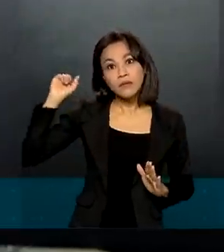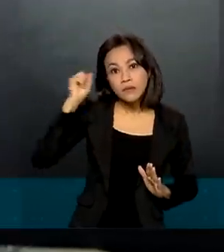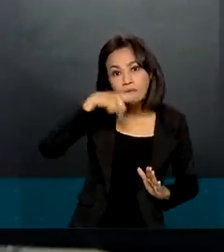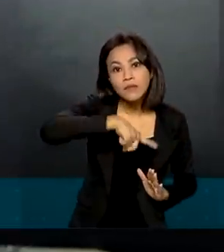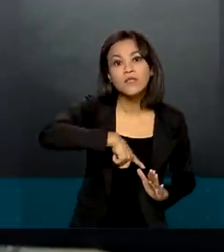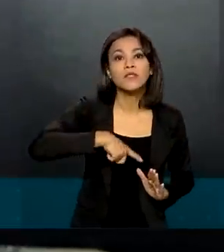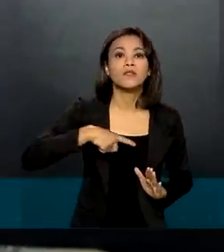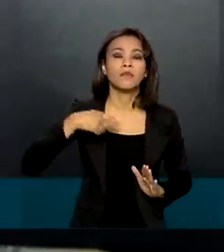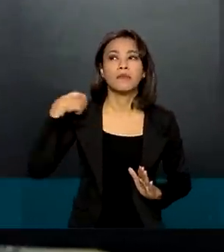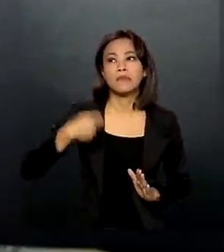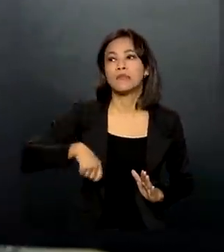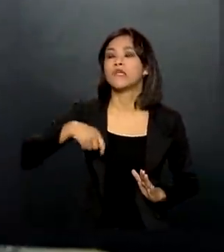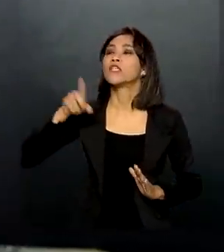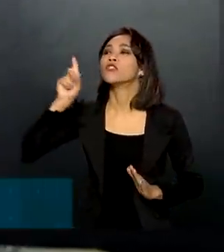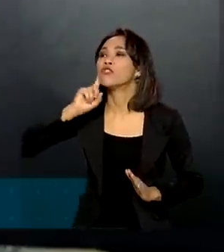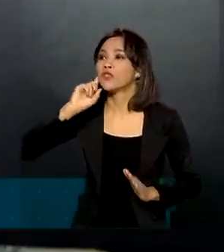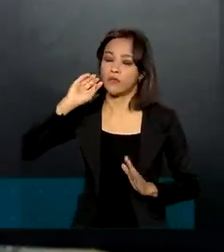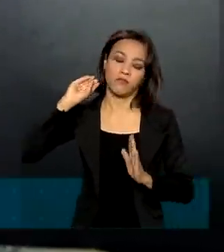agendar,